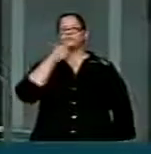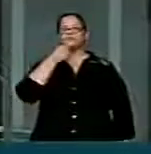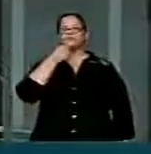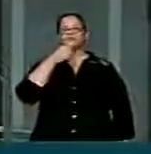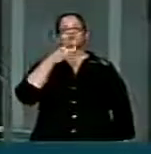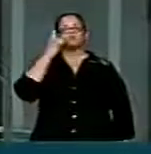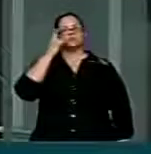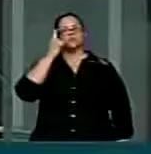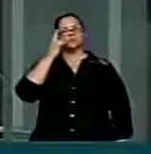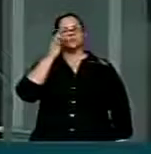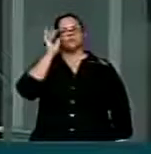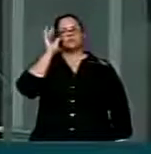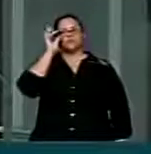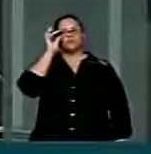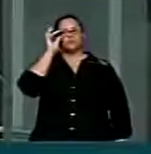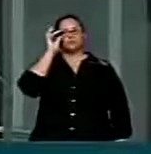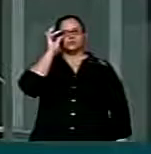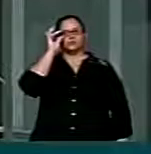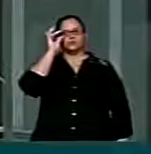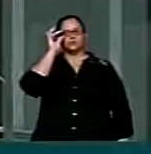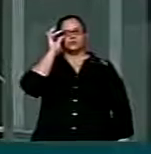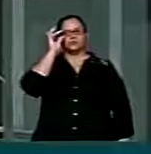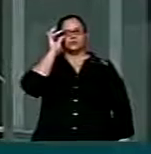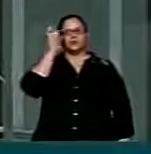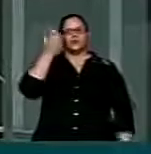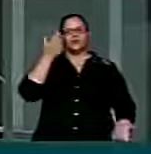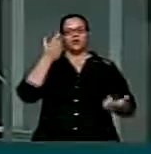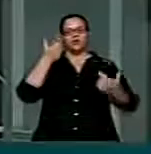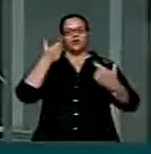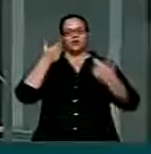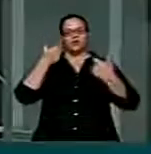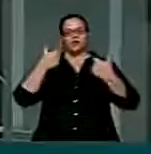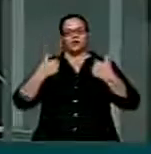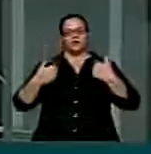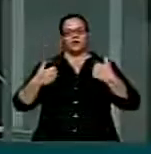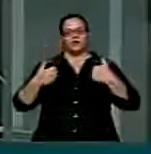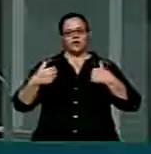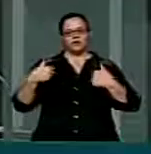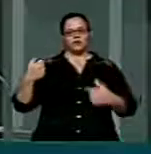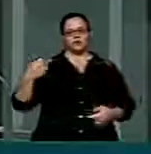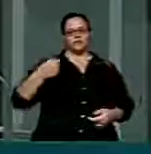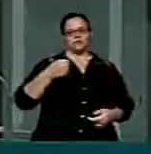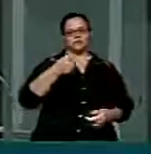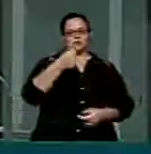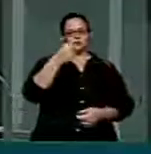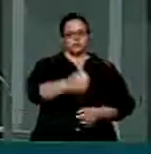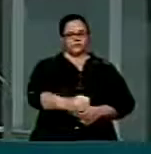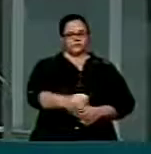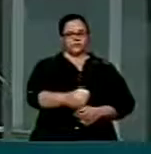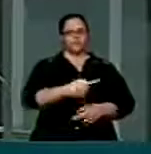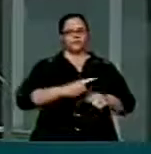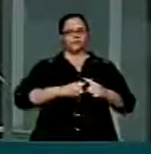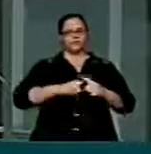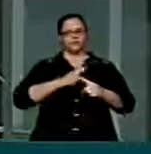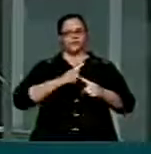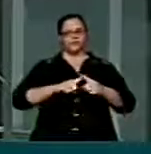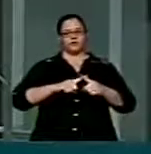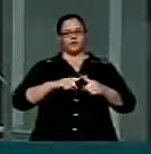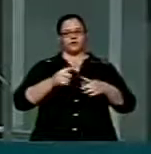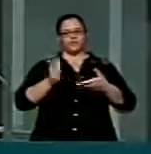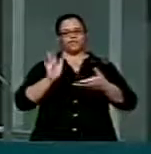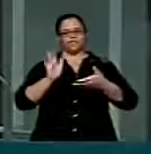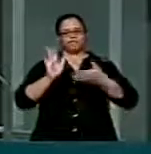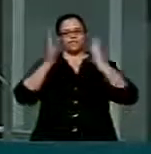eu quero nessa oportunidade ocupar esta tribuna para comemorar